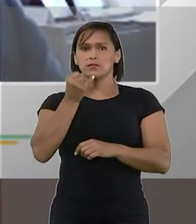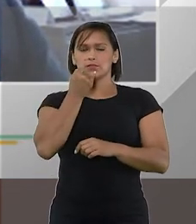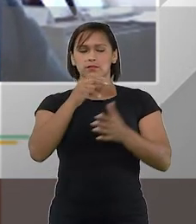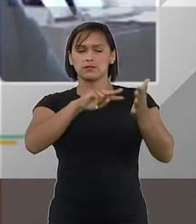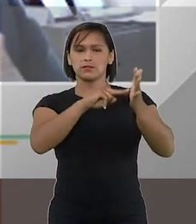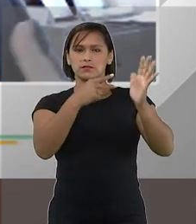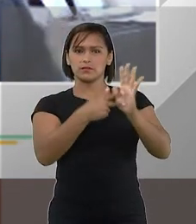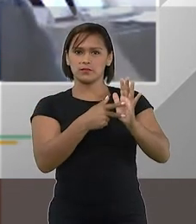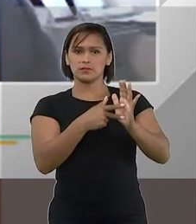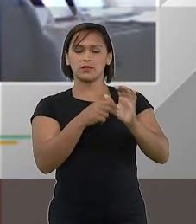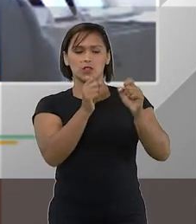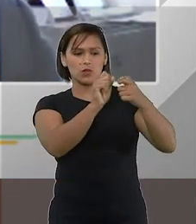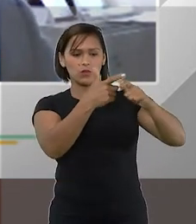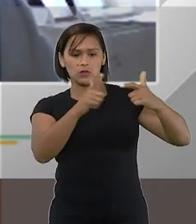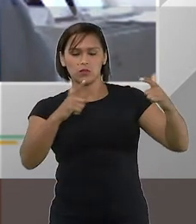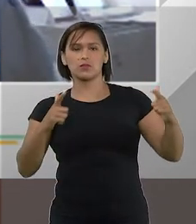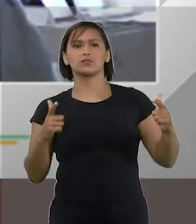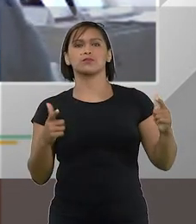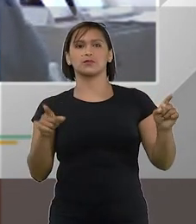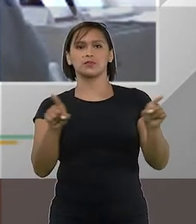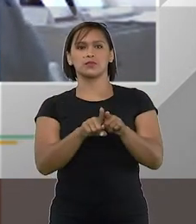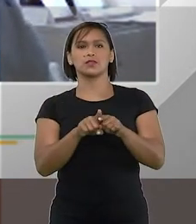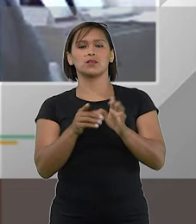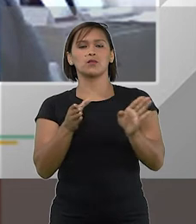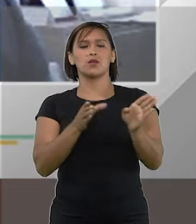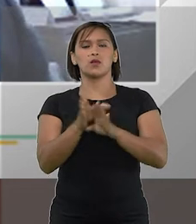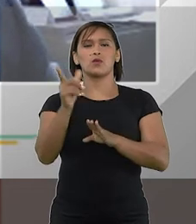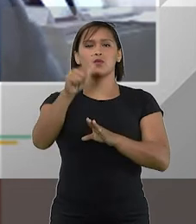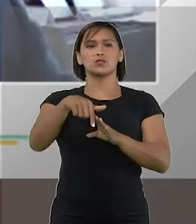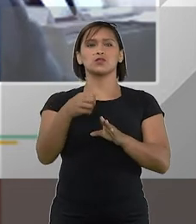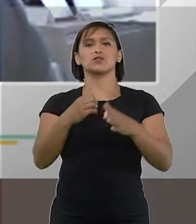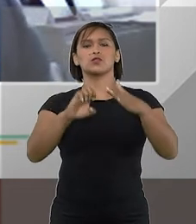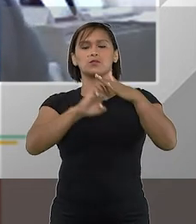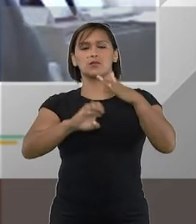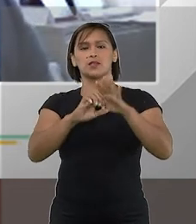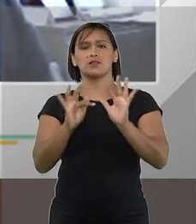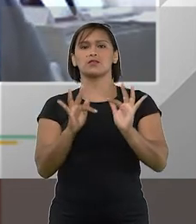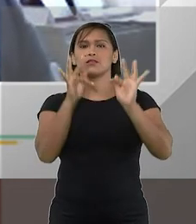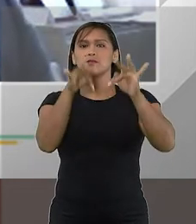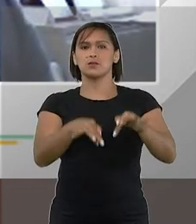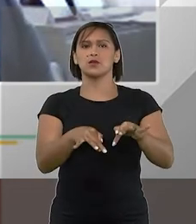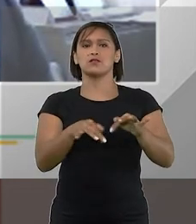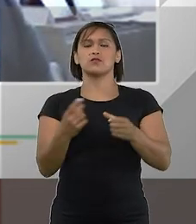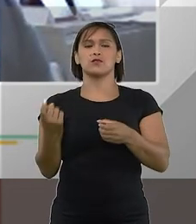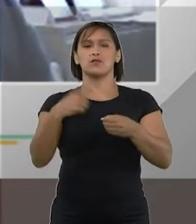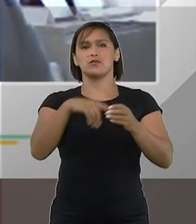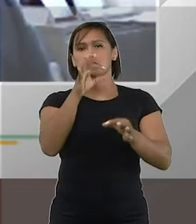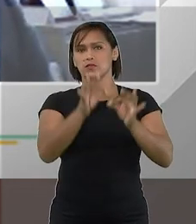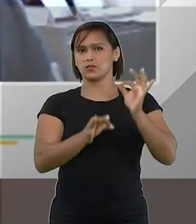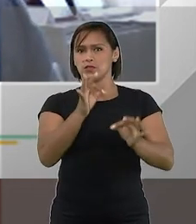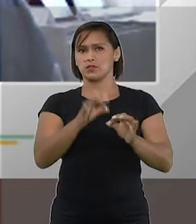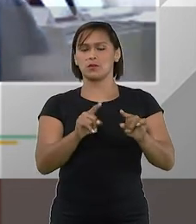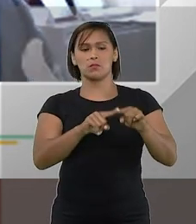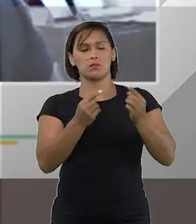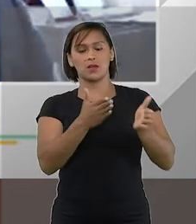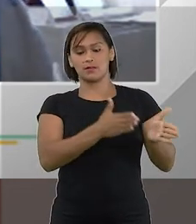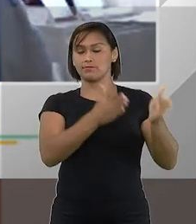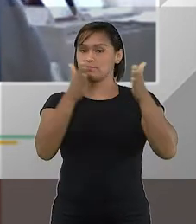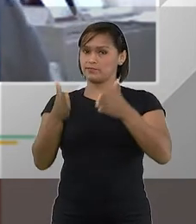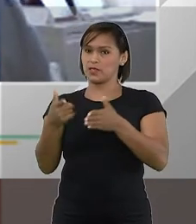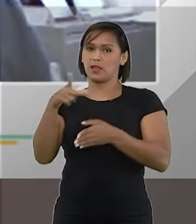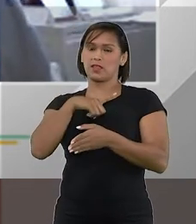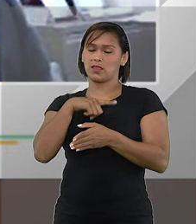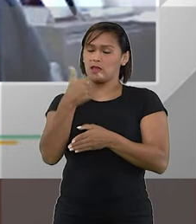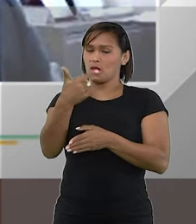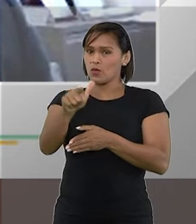interpretação ampliativa ao conceito de empresa para fins de recuperação judicial mas por outro